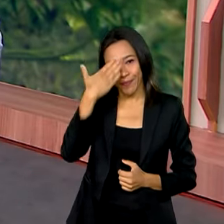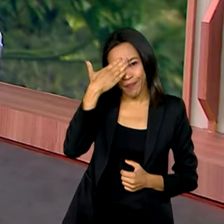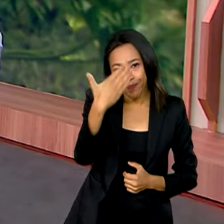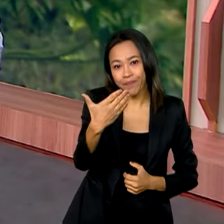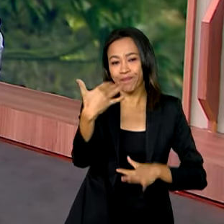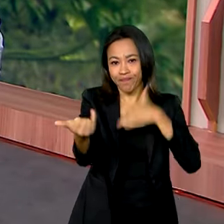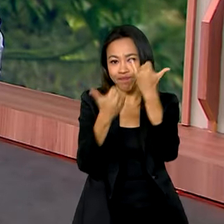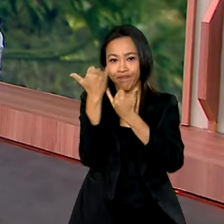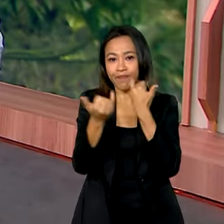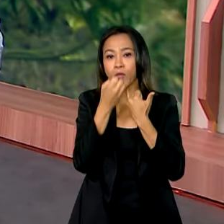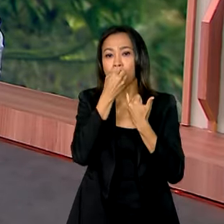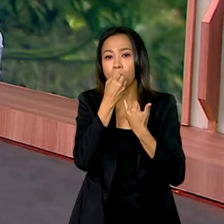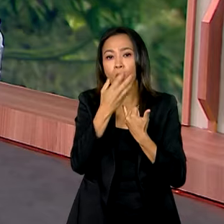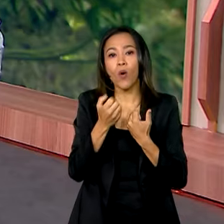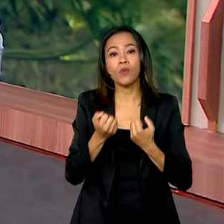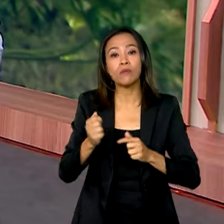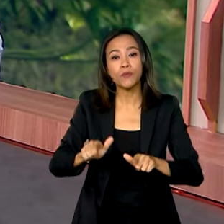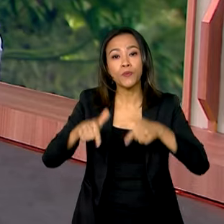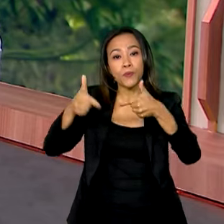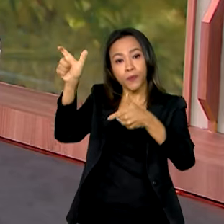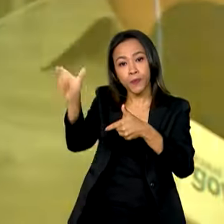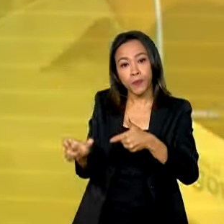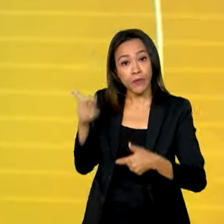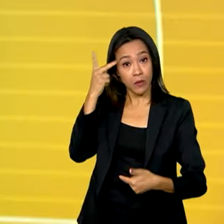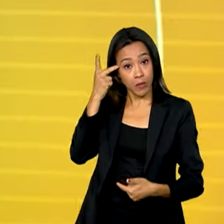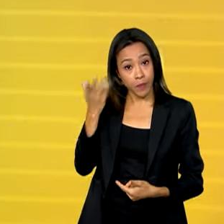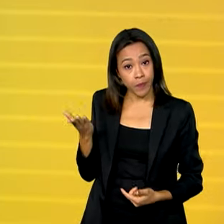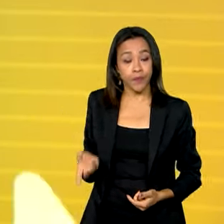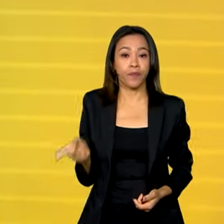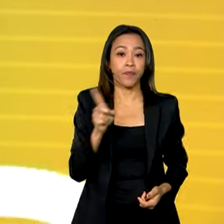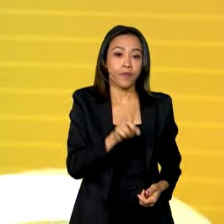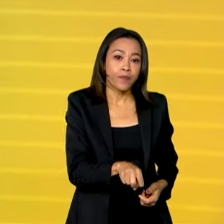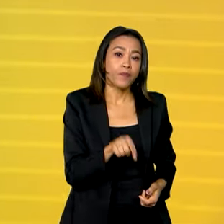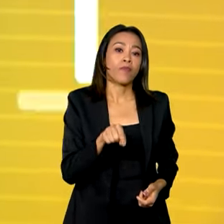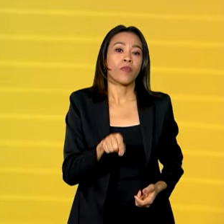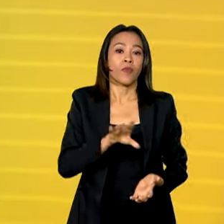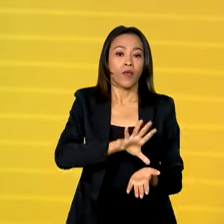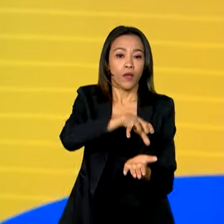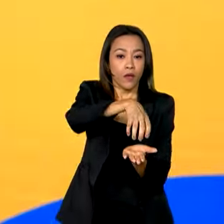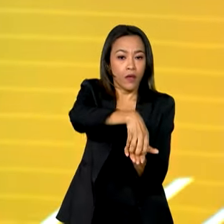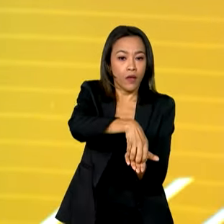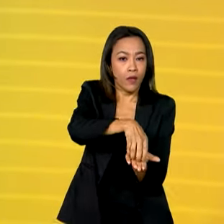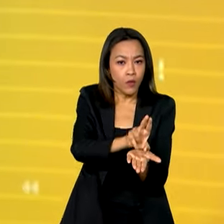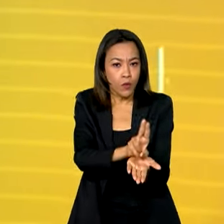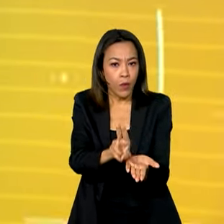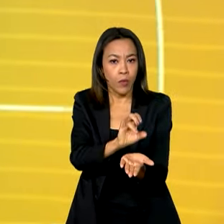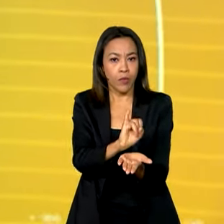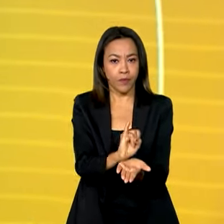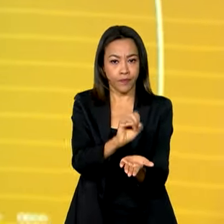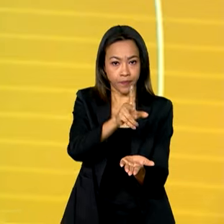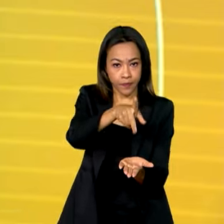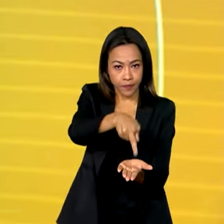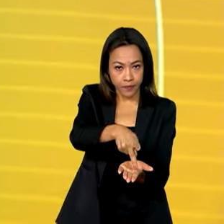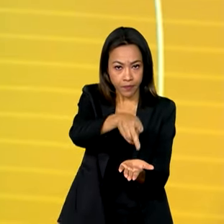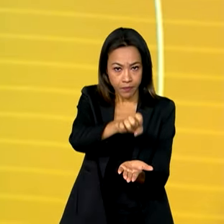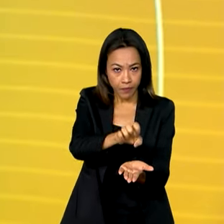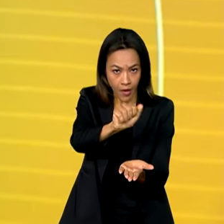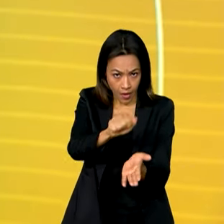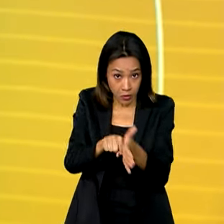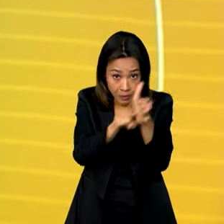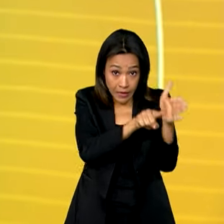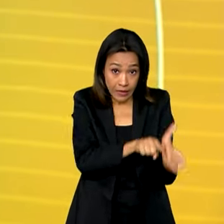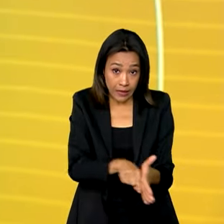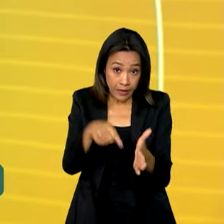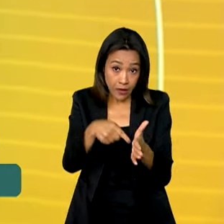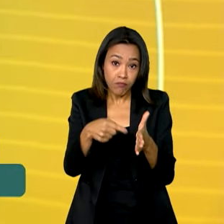informações. Bom trabalho para você em São Paulo. E o Instituto de Pesquisa Econômica Aplicada, o IPEA, realizou em Brasília